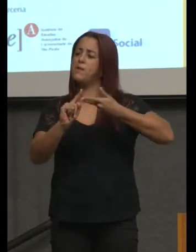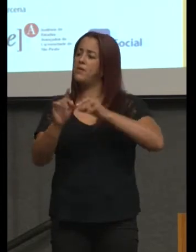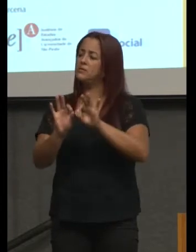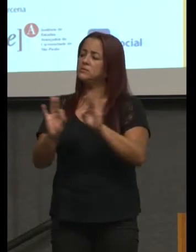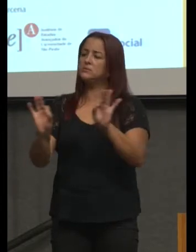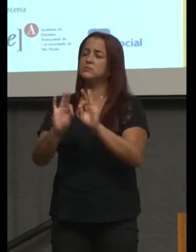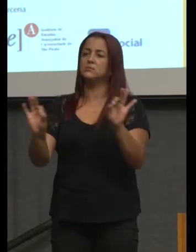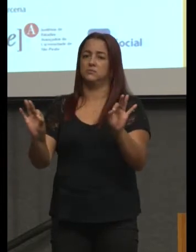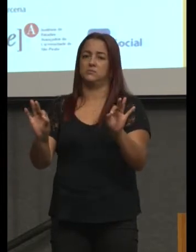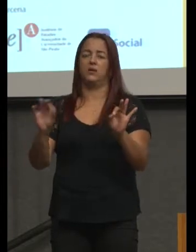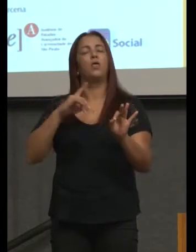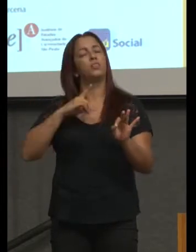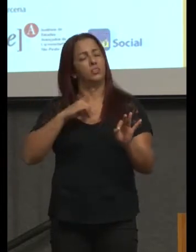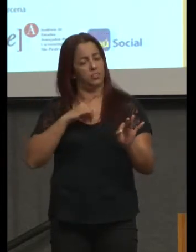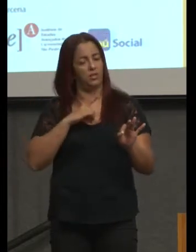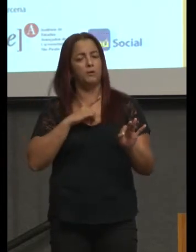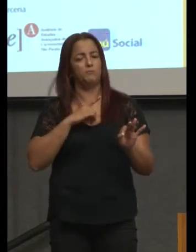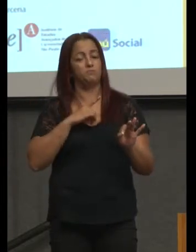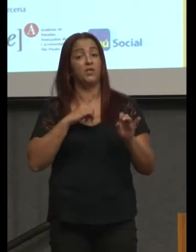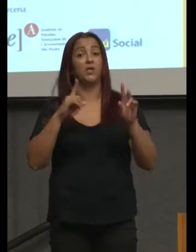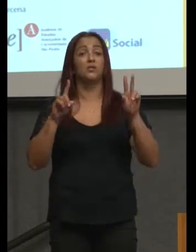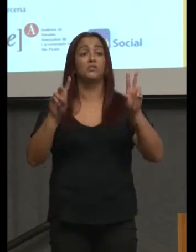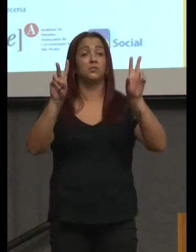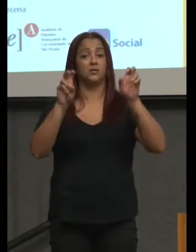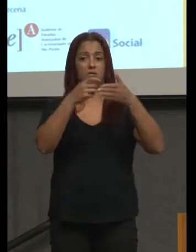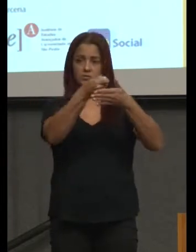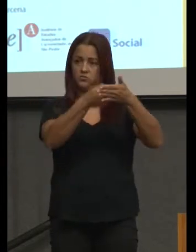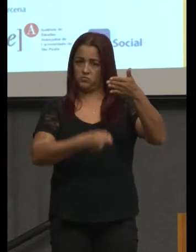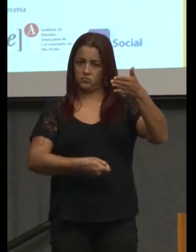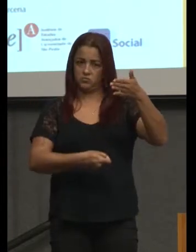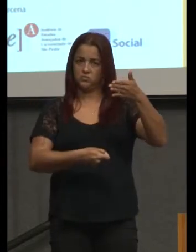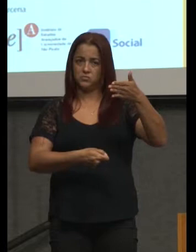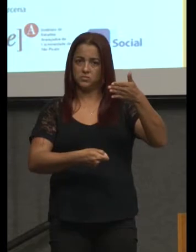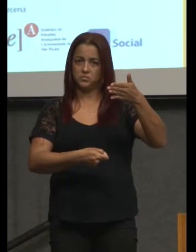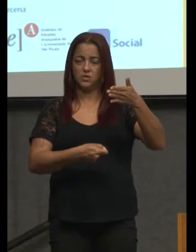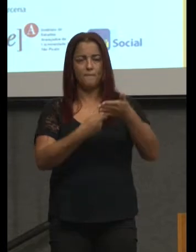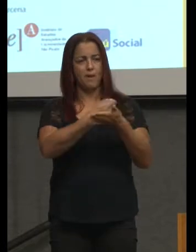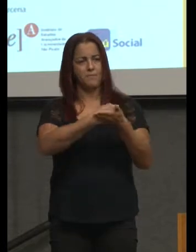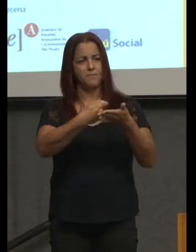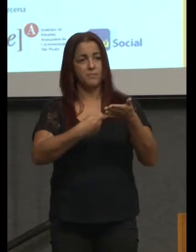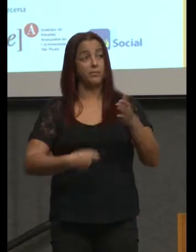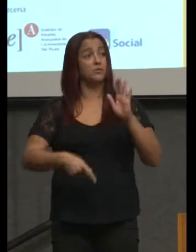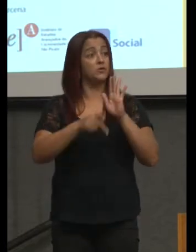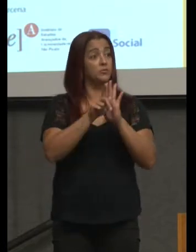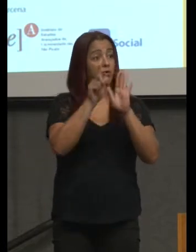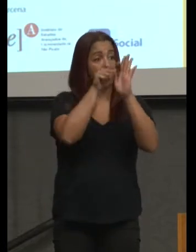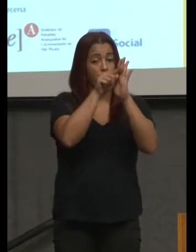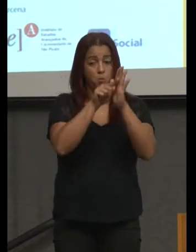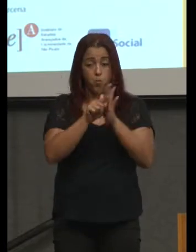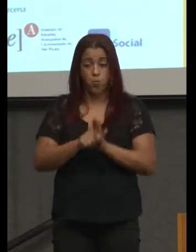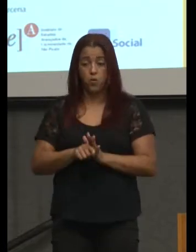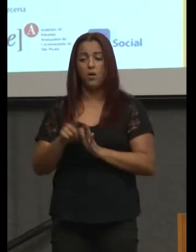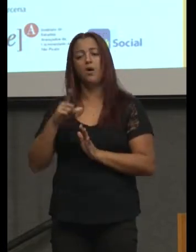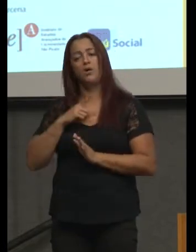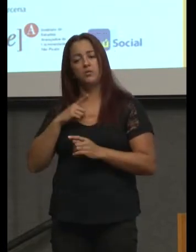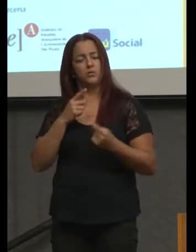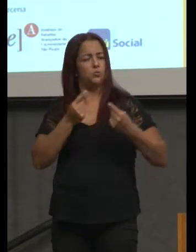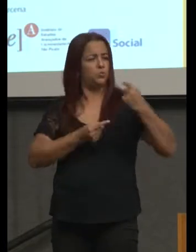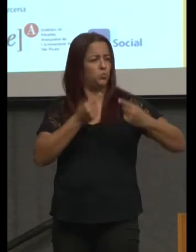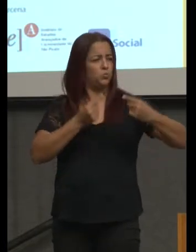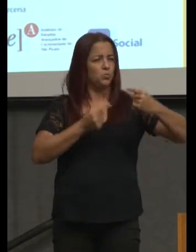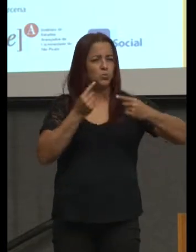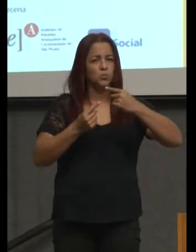ocorreu, isso eu já coloco como consulta, eu estou discutindo o que nós discutimos na quinta-feira.